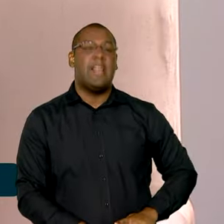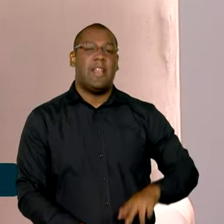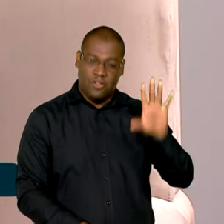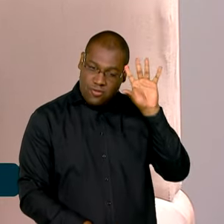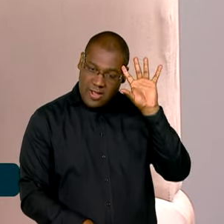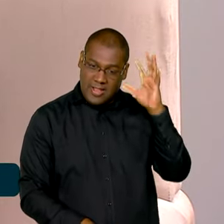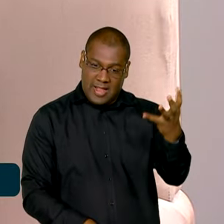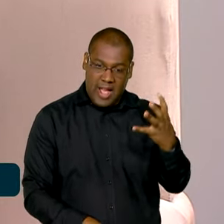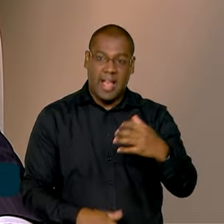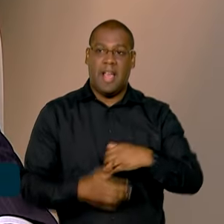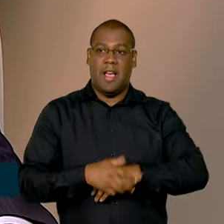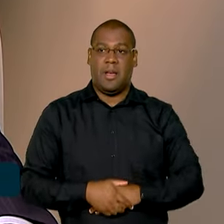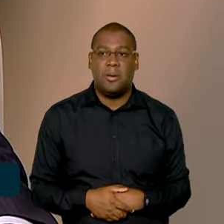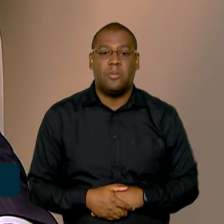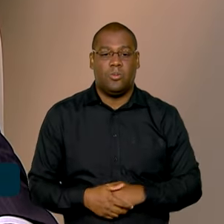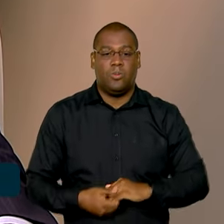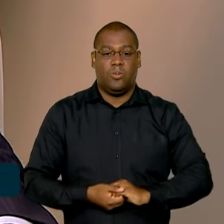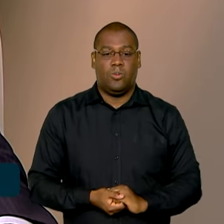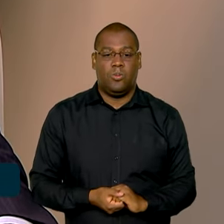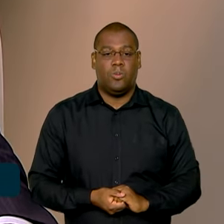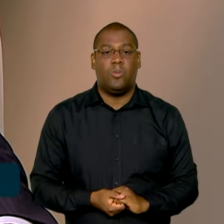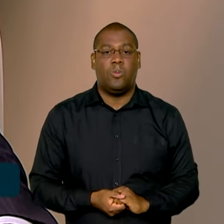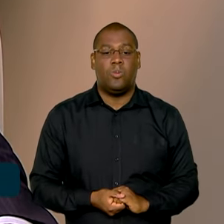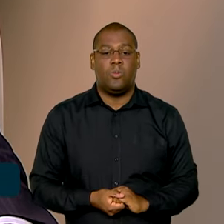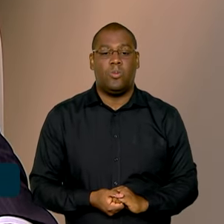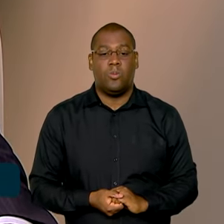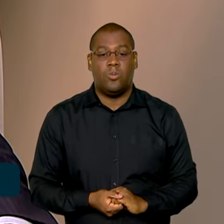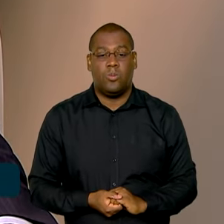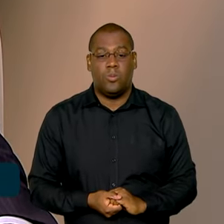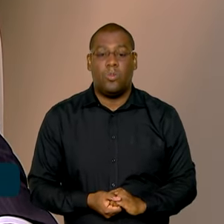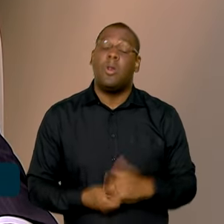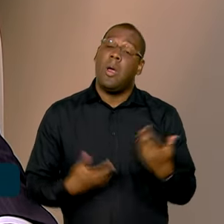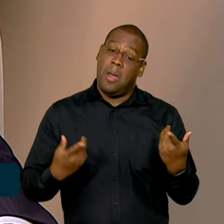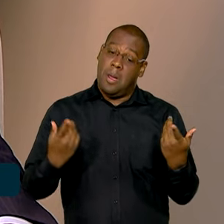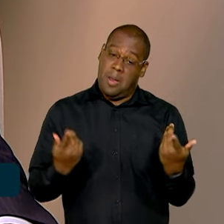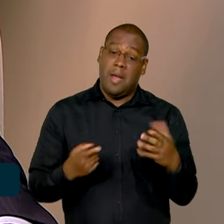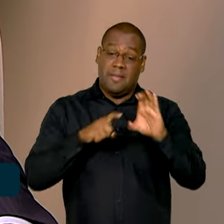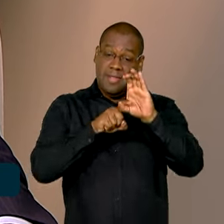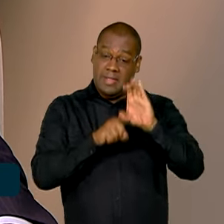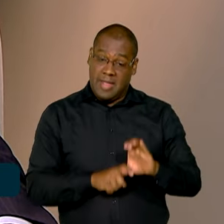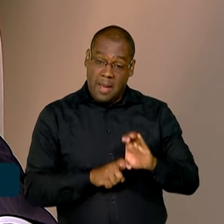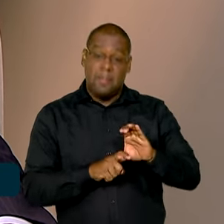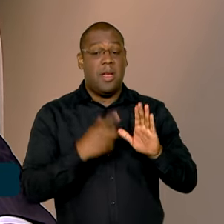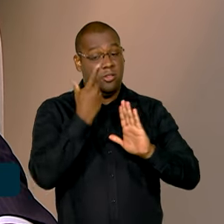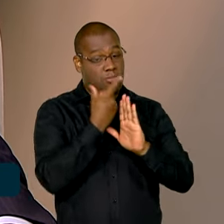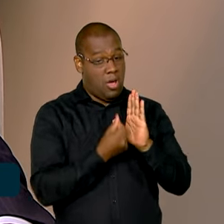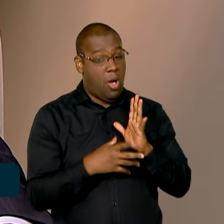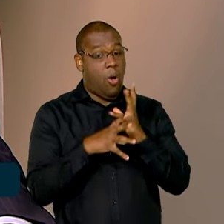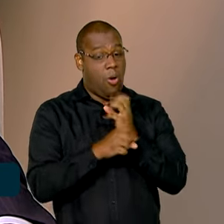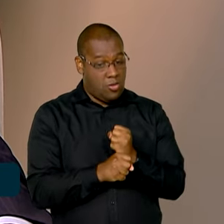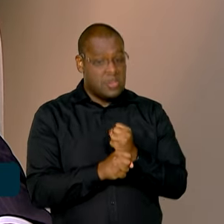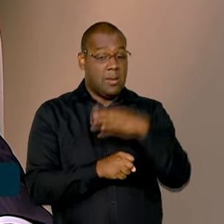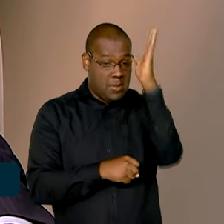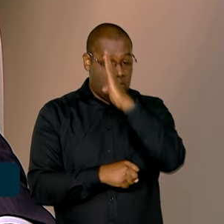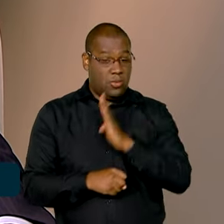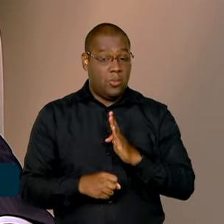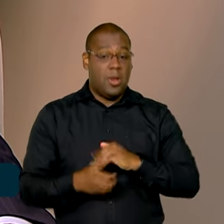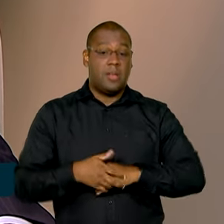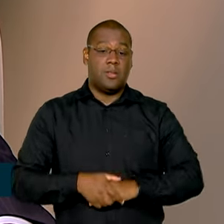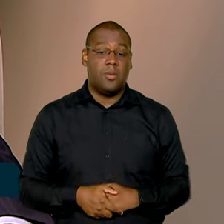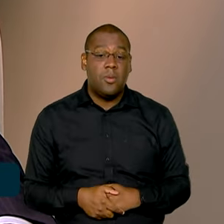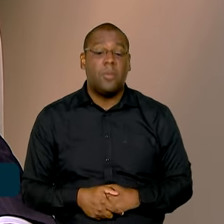né, cadastro de reserva, que se falava. É claro que essa decisão depende de orçamento, depende das condições do país, depende de uma série de fatores.